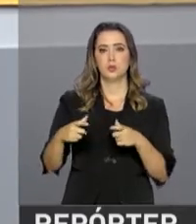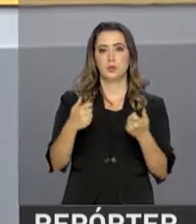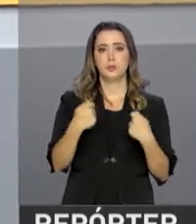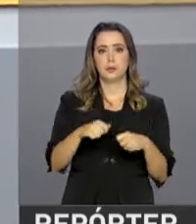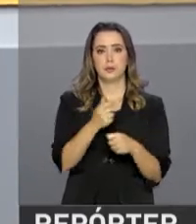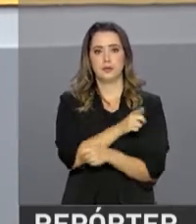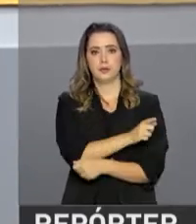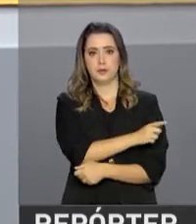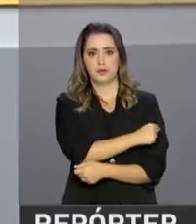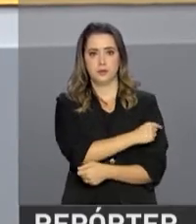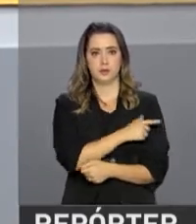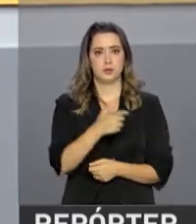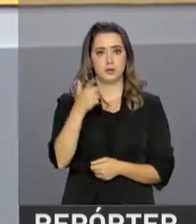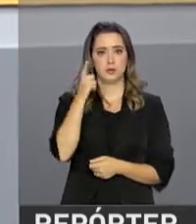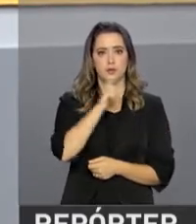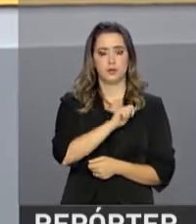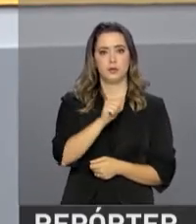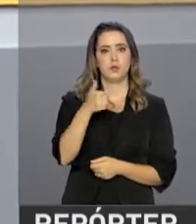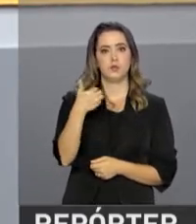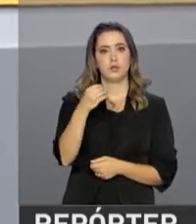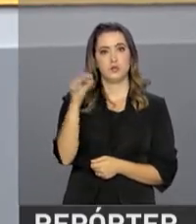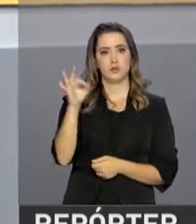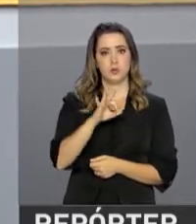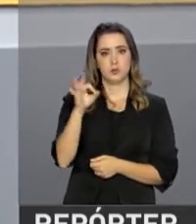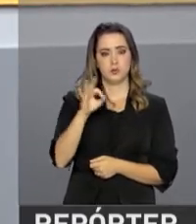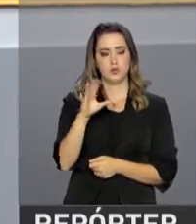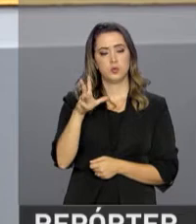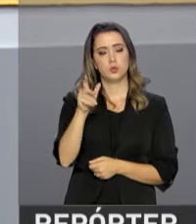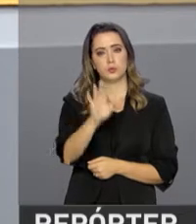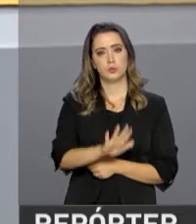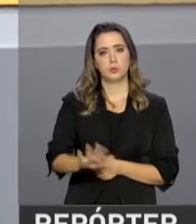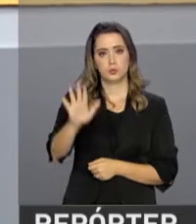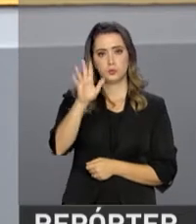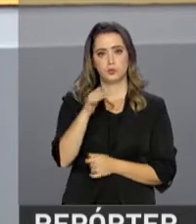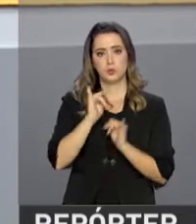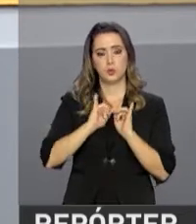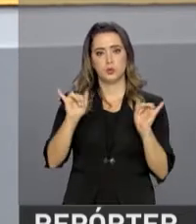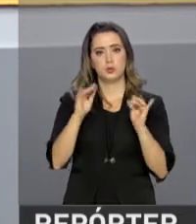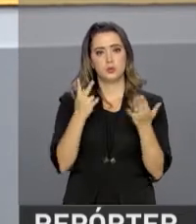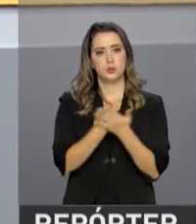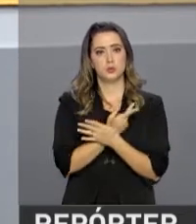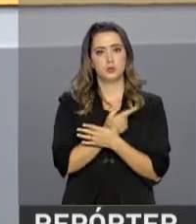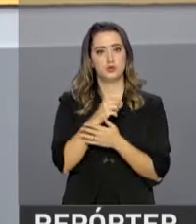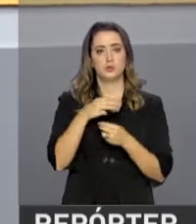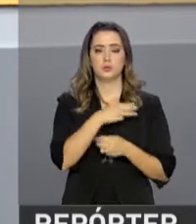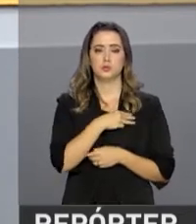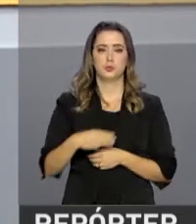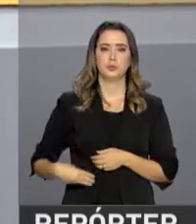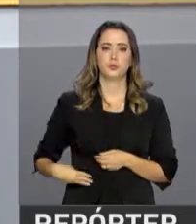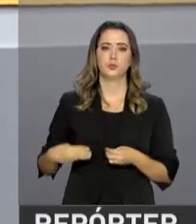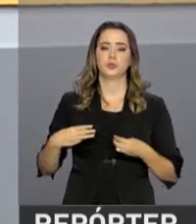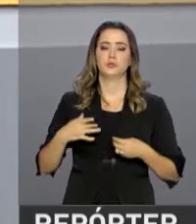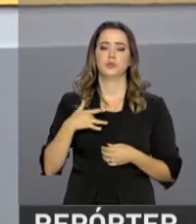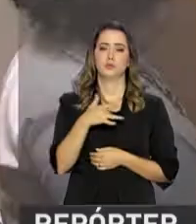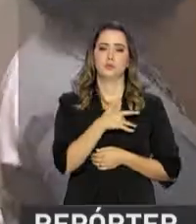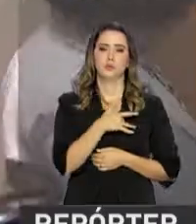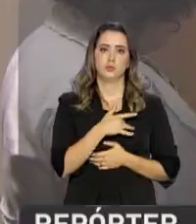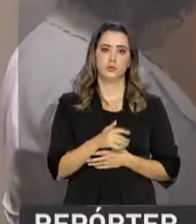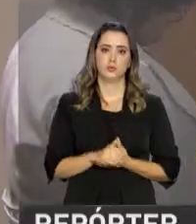recomendação de vacina, atingindo 100% do território nacional. O anúncio foi feito hoje pelo Ministério da Saúde.